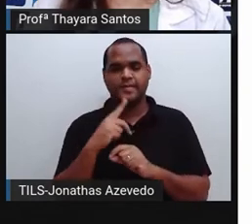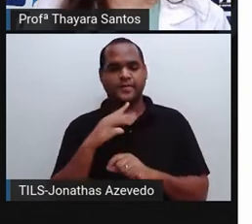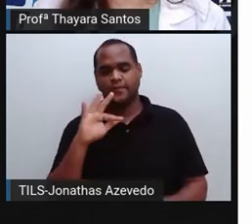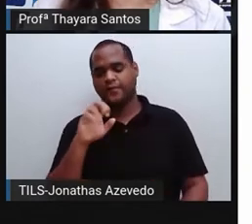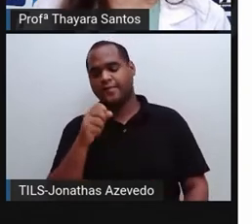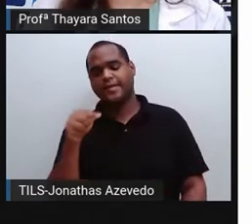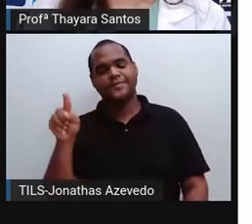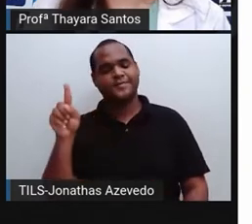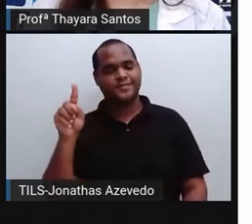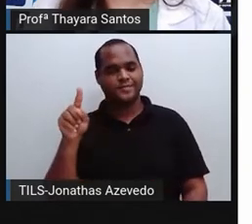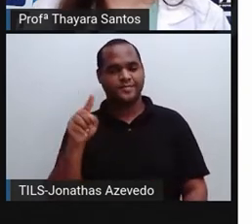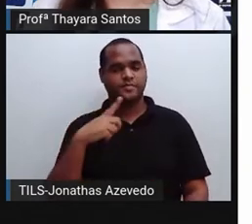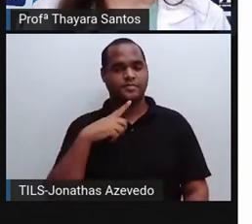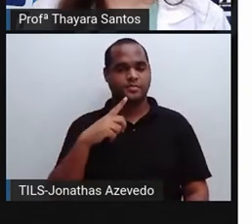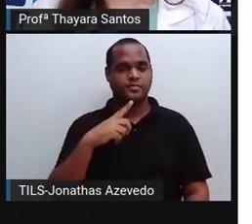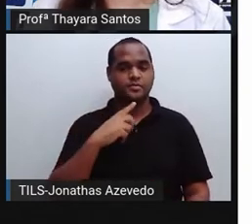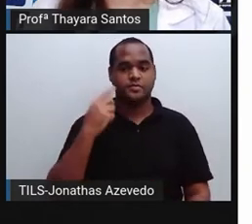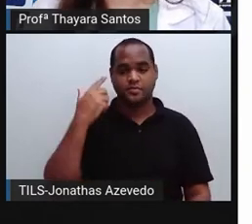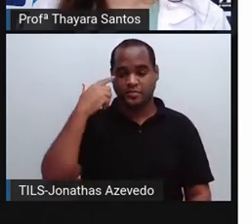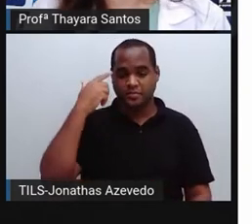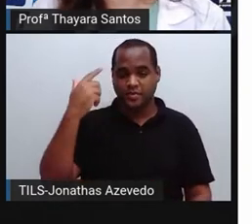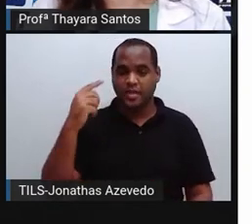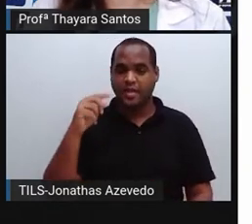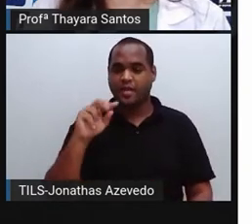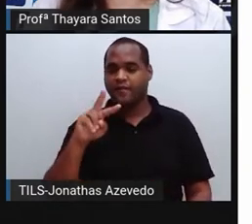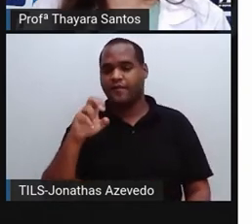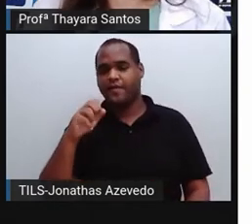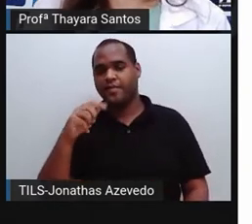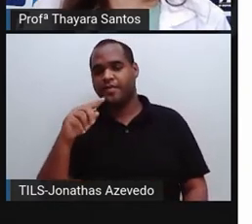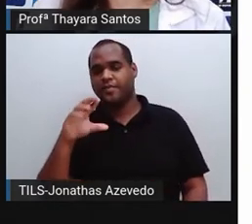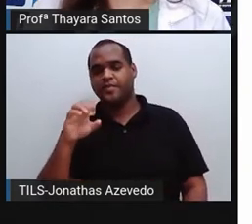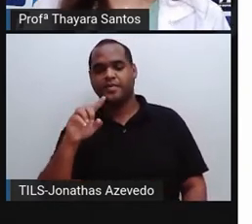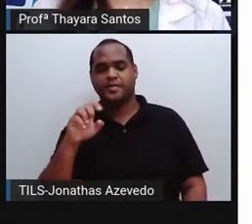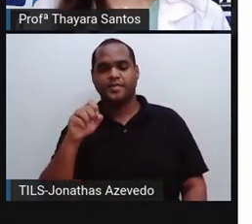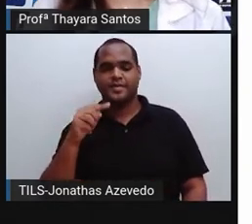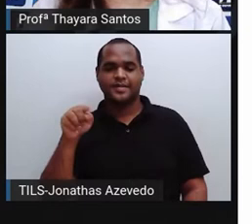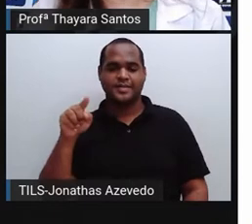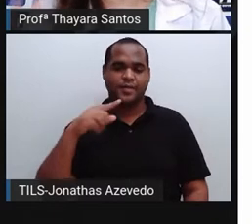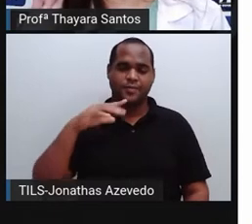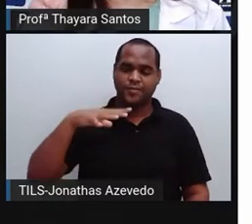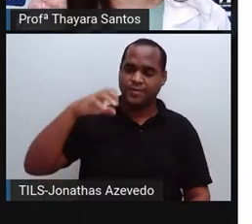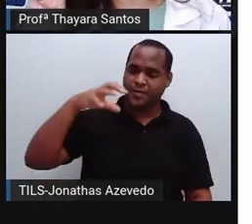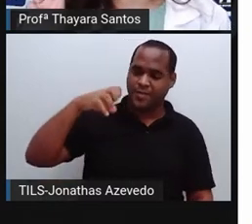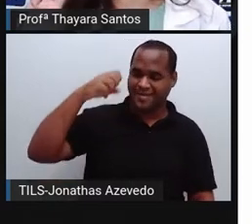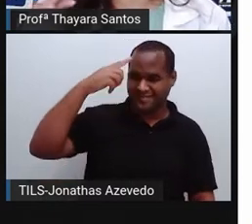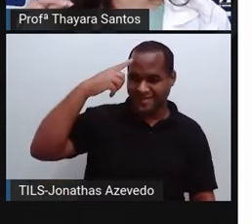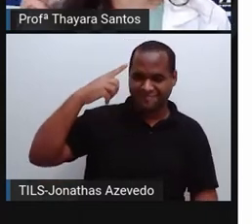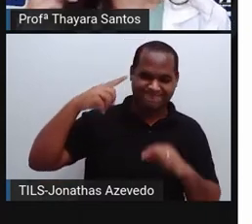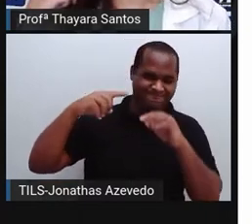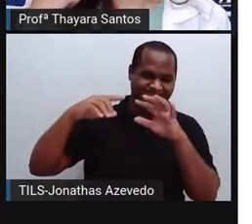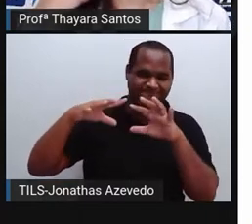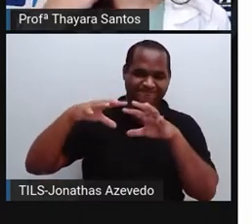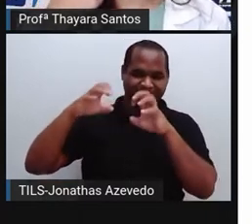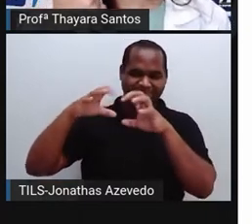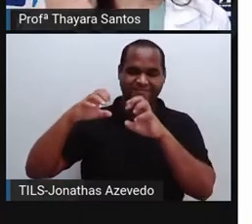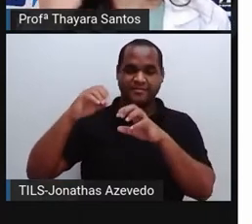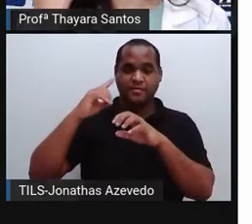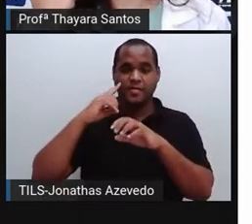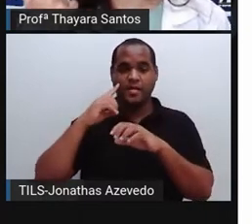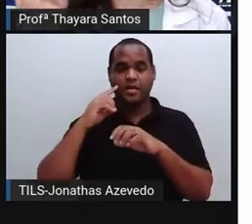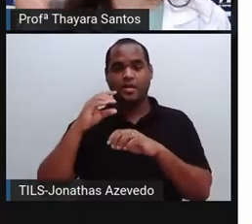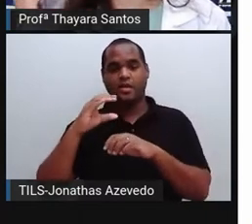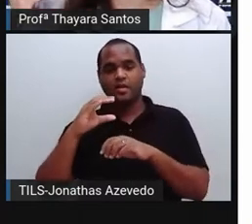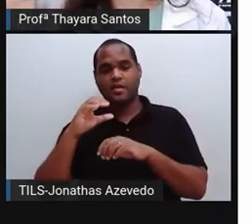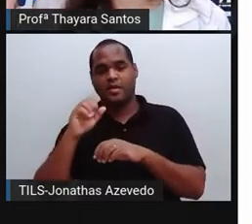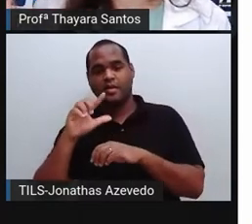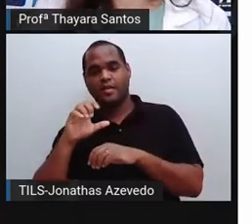nome de fusão. Se ela muda do líquido para o gasoso, é a vaporização, que a gente já sabe que tem três variações, né? Que é a calefação, a